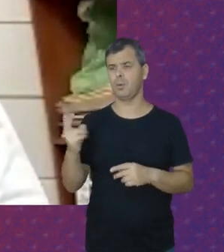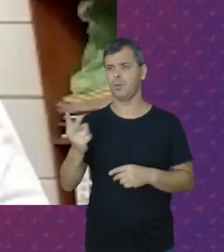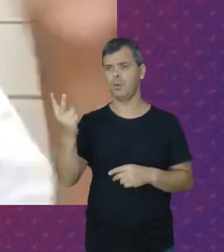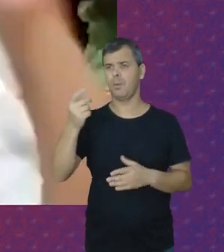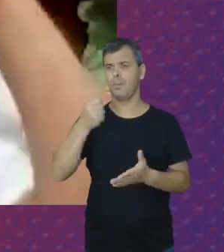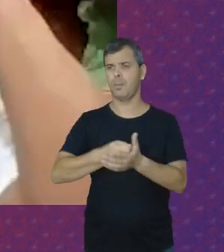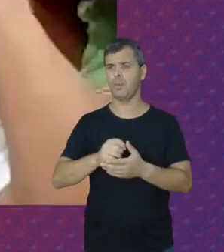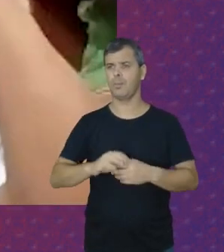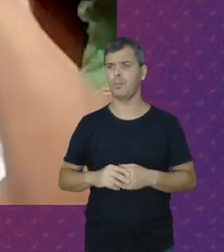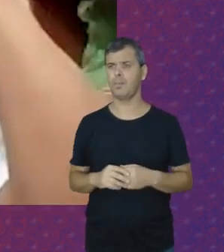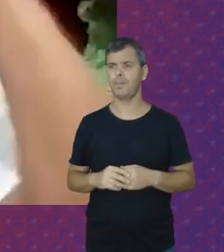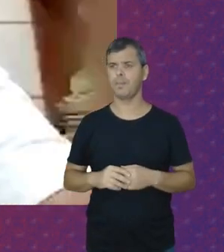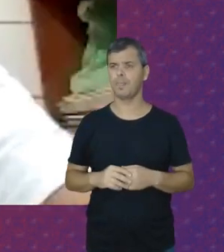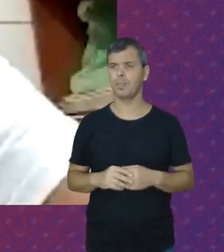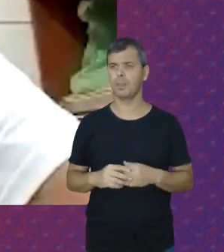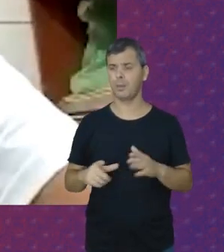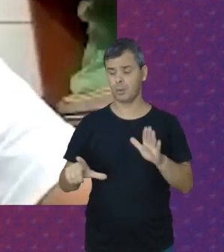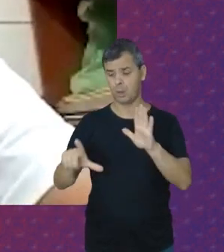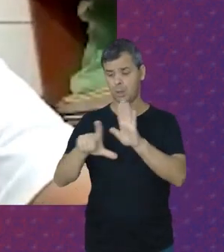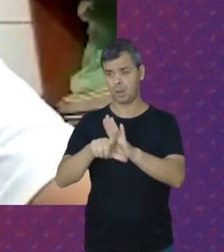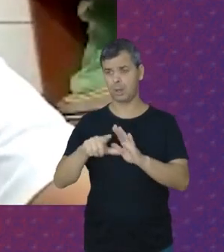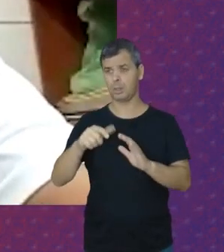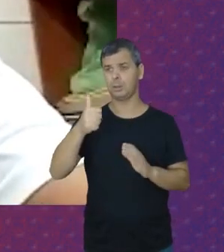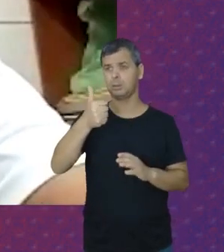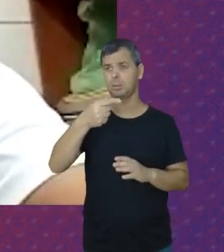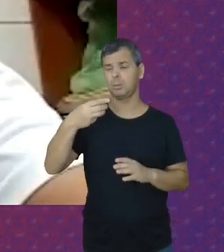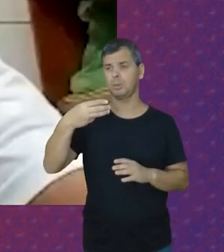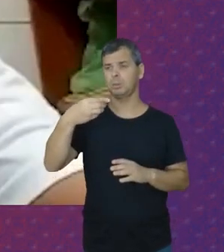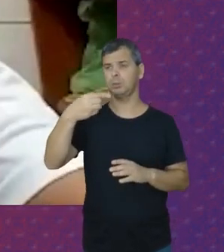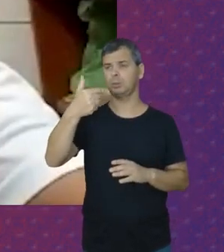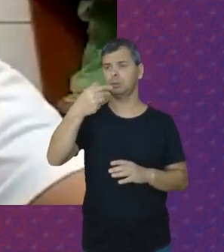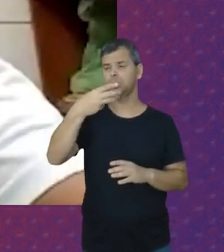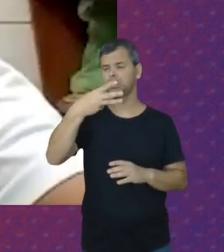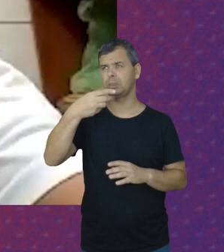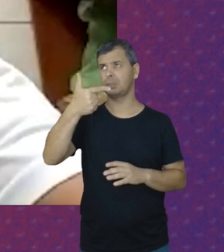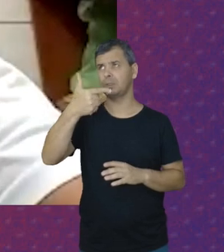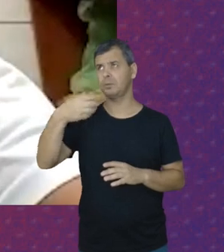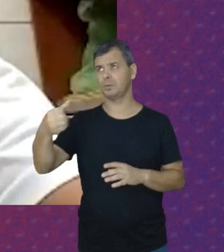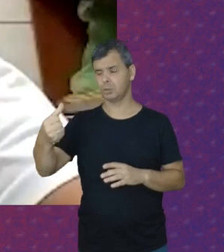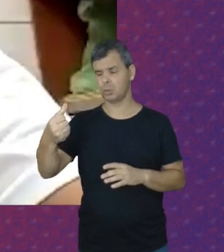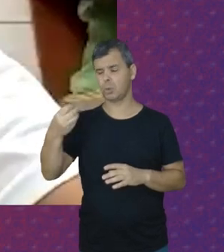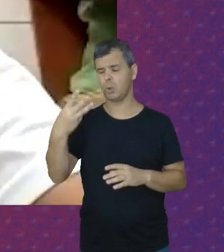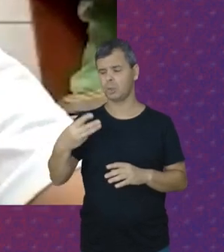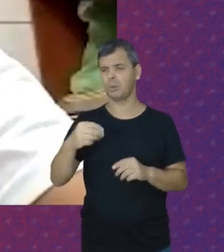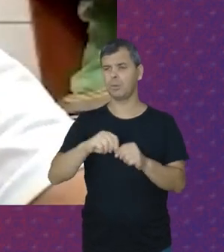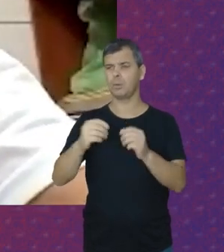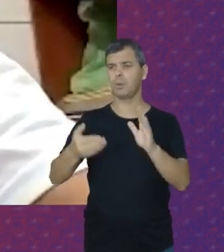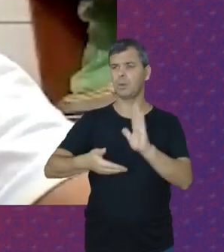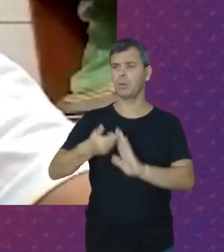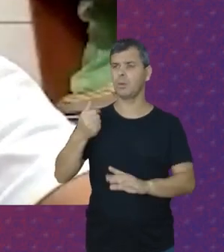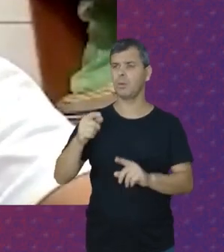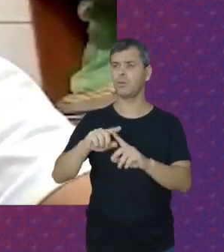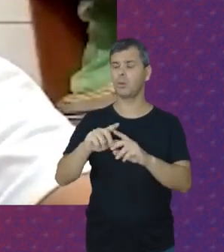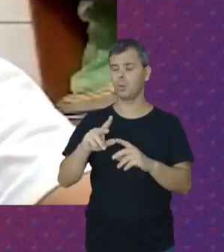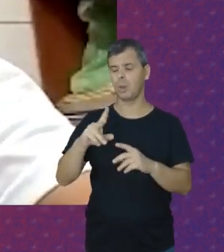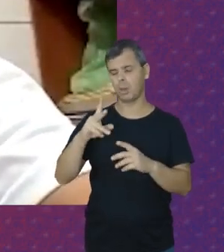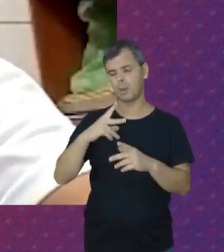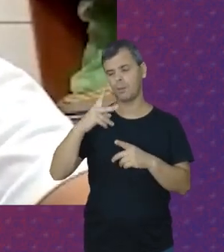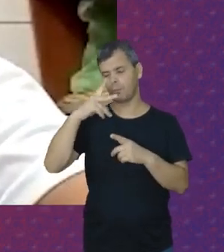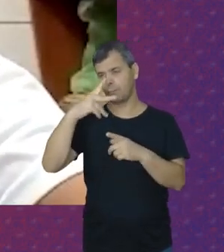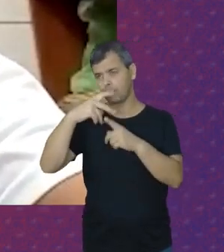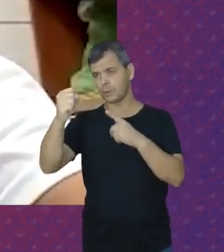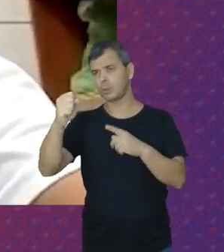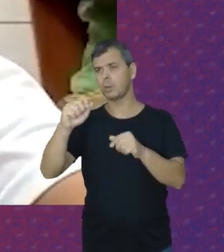Pago Então Com a lei 1324 Esse desconto Foi proibido Então Foi uma grande vitória Para nós